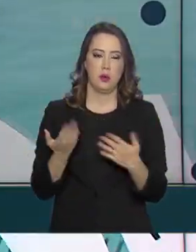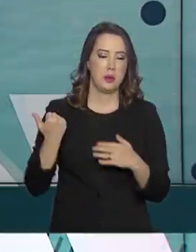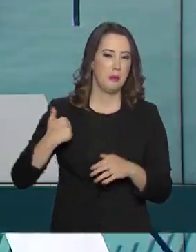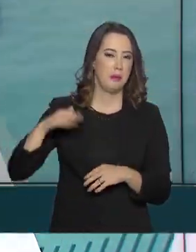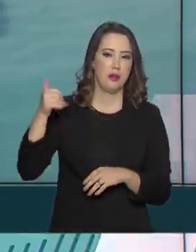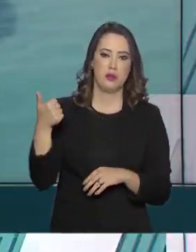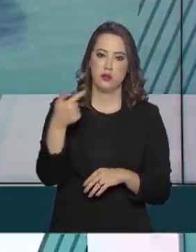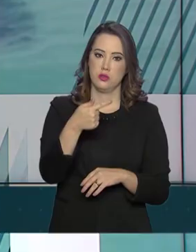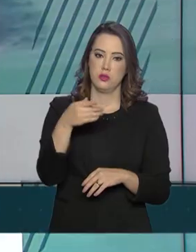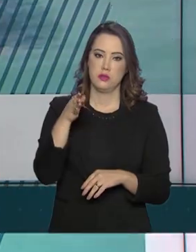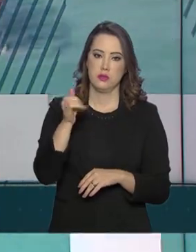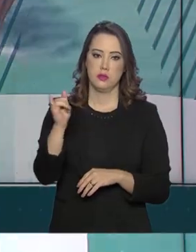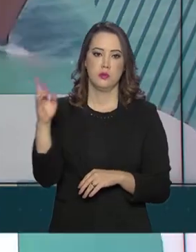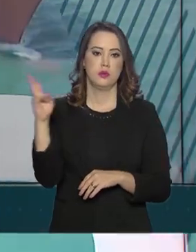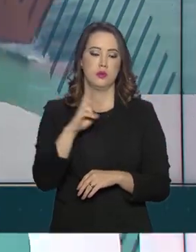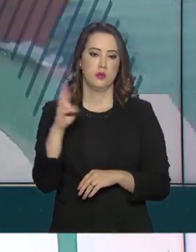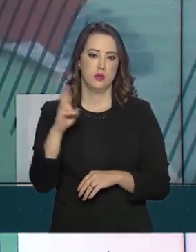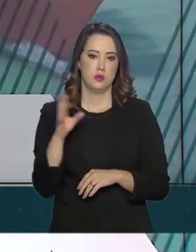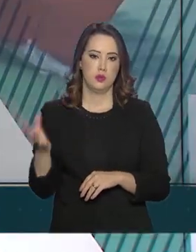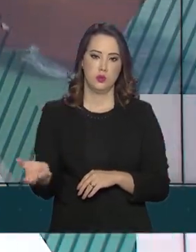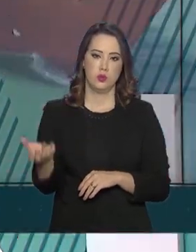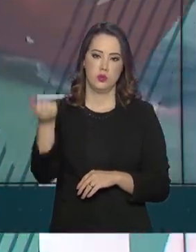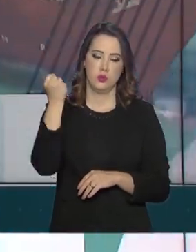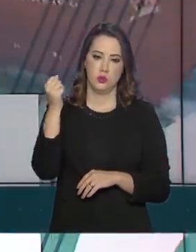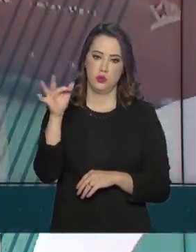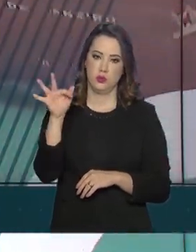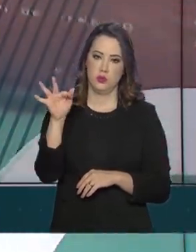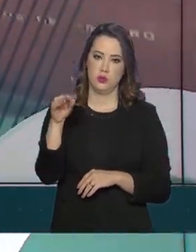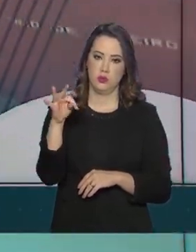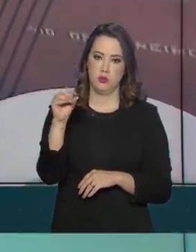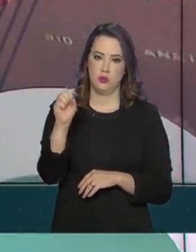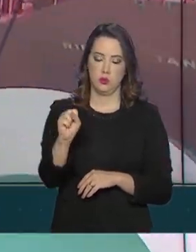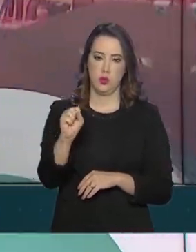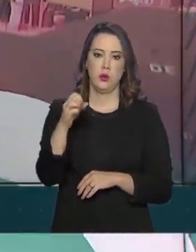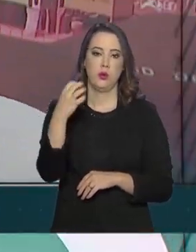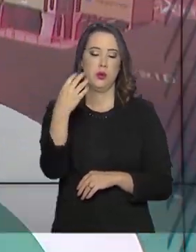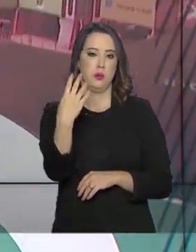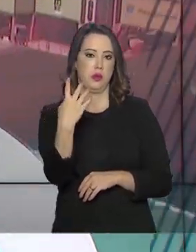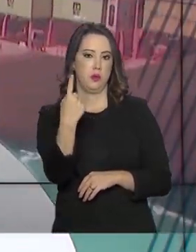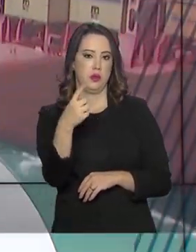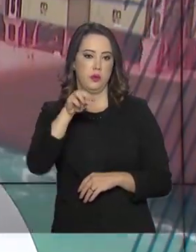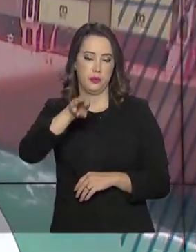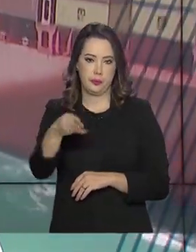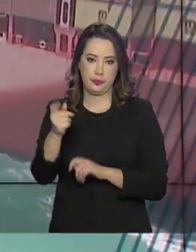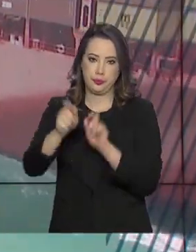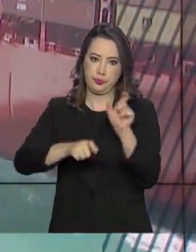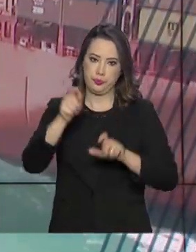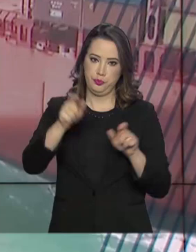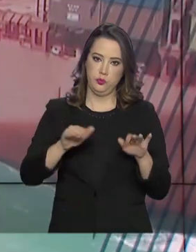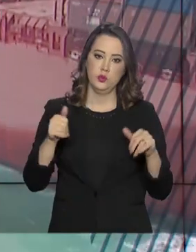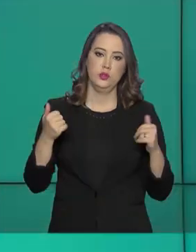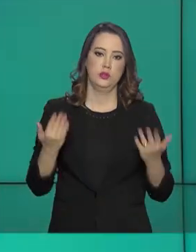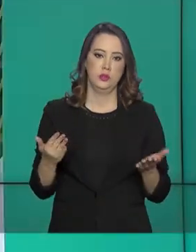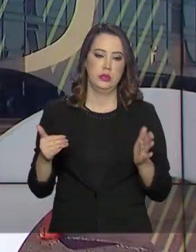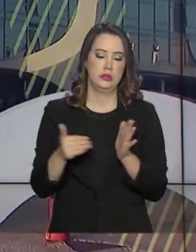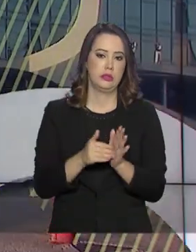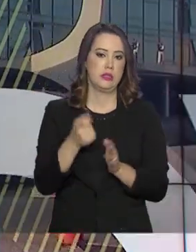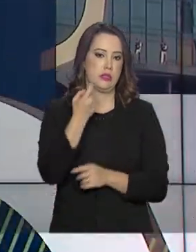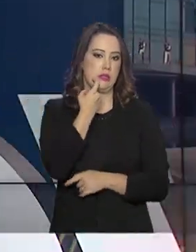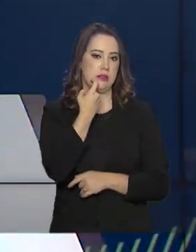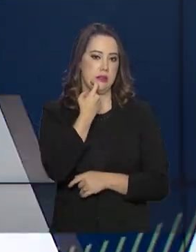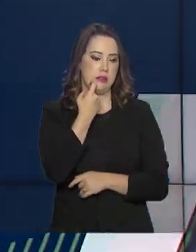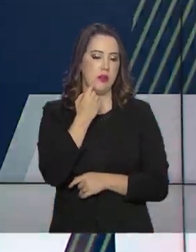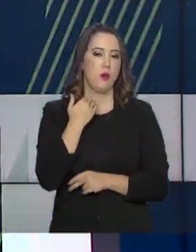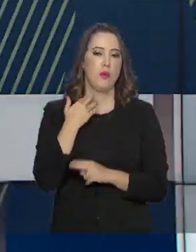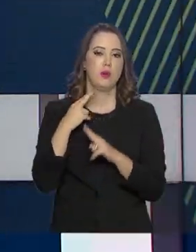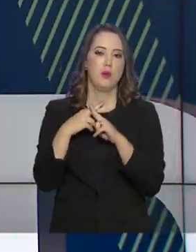17 bilhões de reais do saque imediato do FGTS para 41 milhões de trabalhadores. Assim, até a última sexta